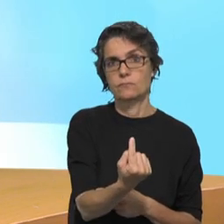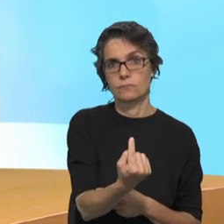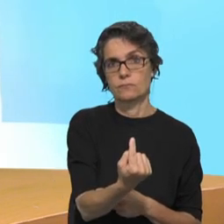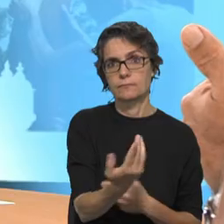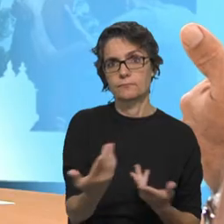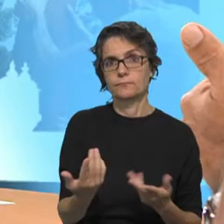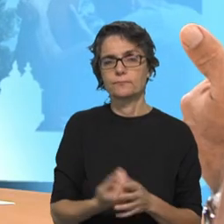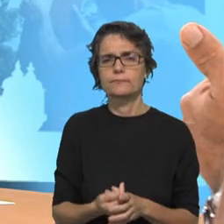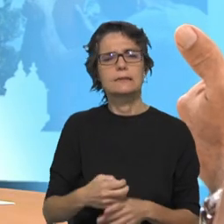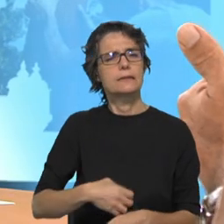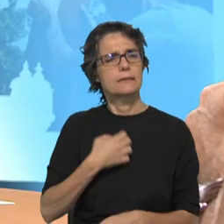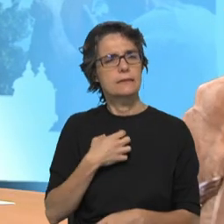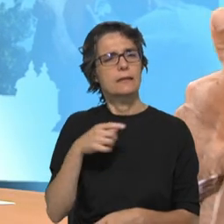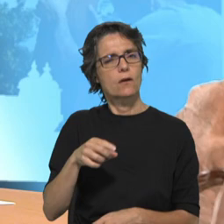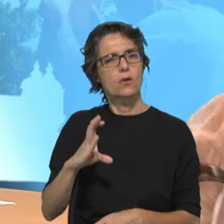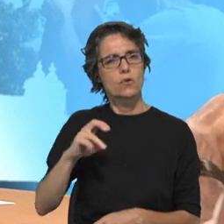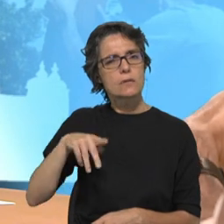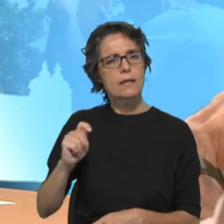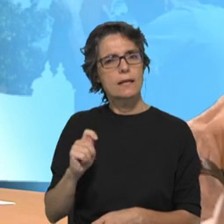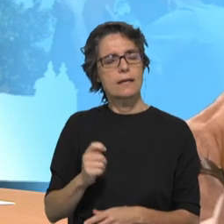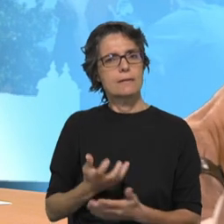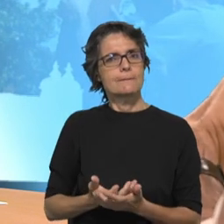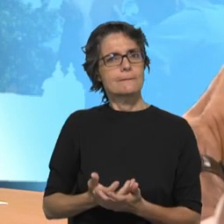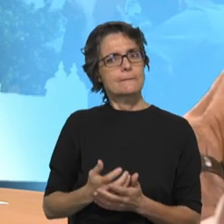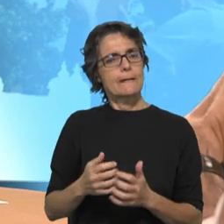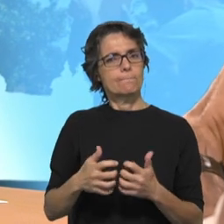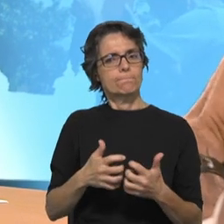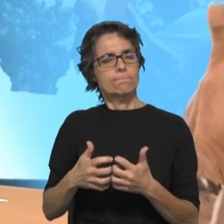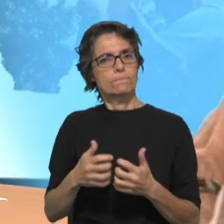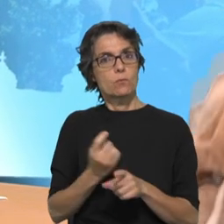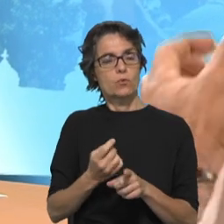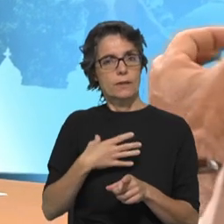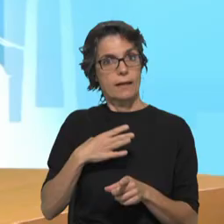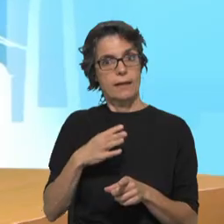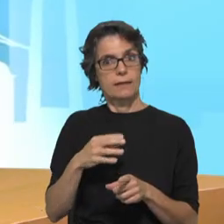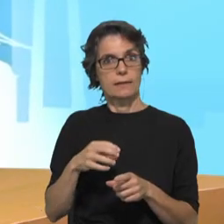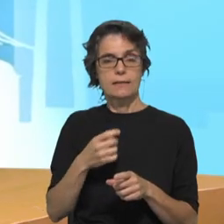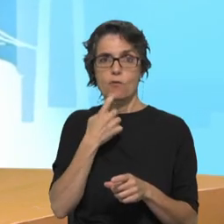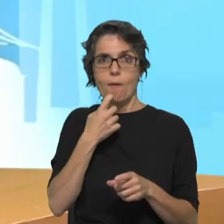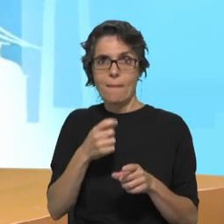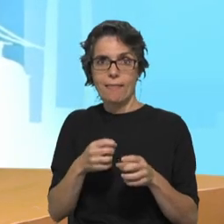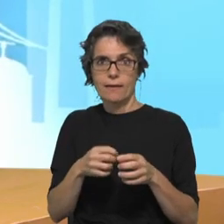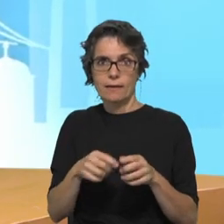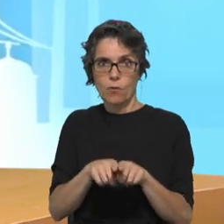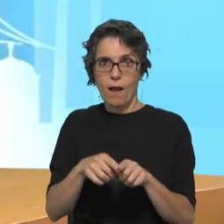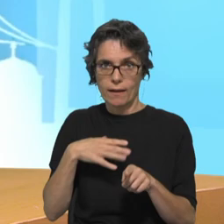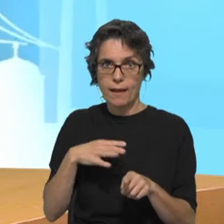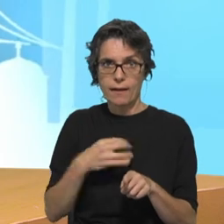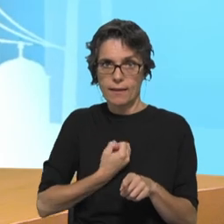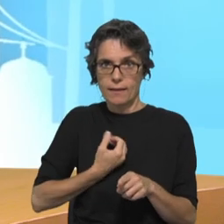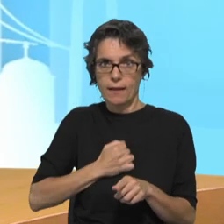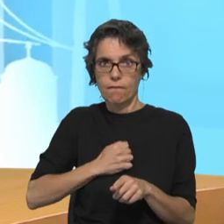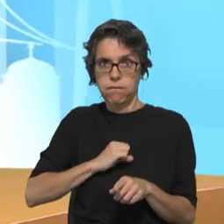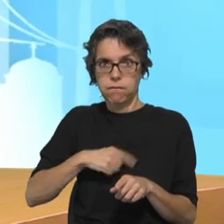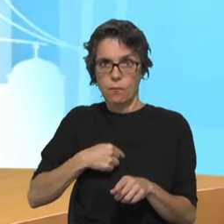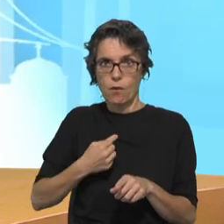neste momento no CNE, precisamente por querer ser uma pedra de fundação. Sinto, sinto, porque, na verdade, bem reconhecemos o